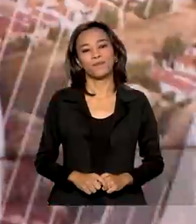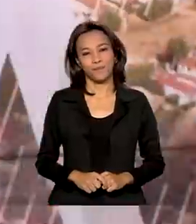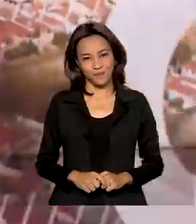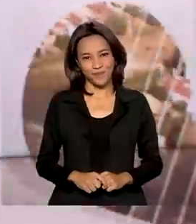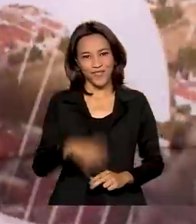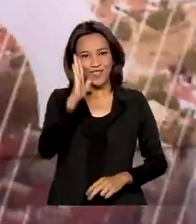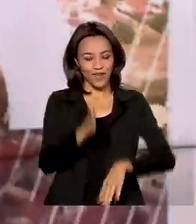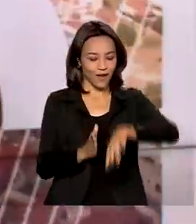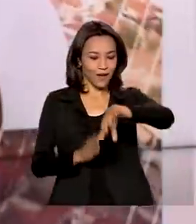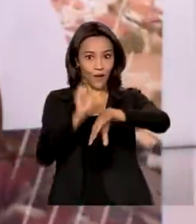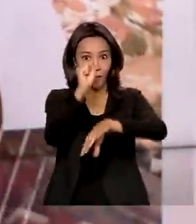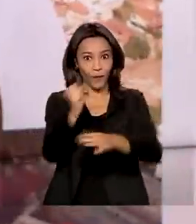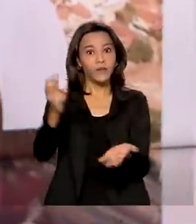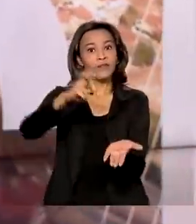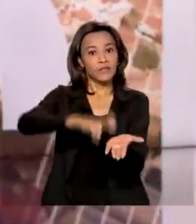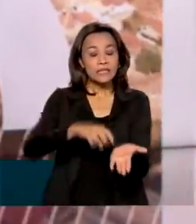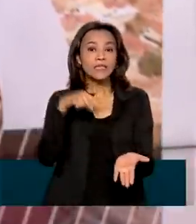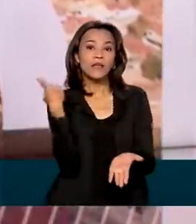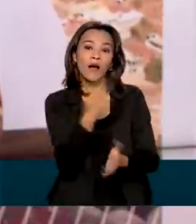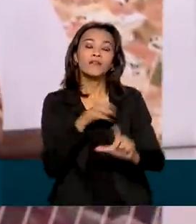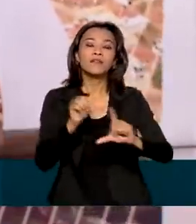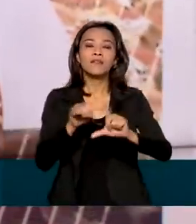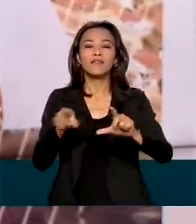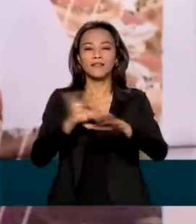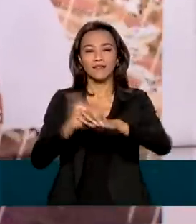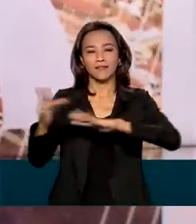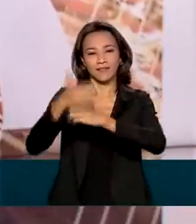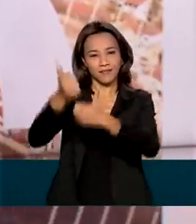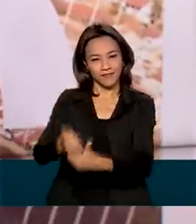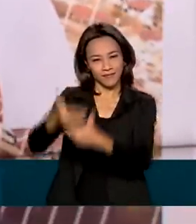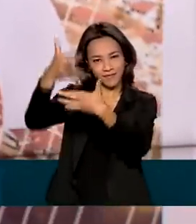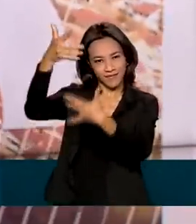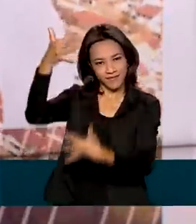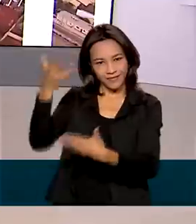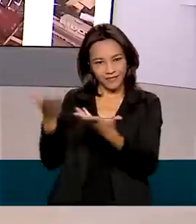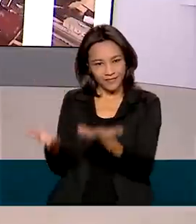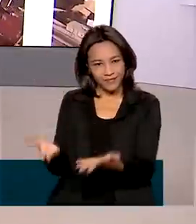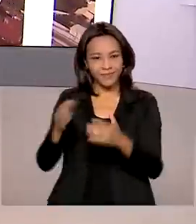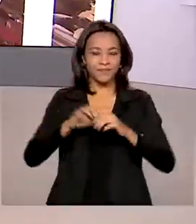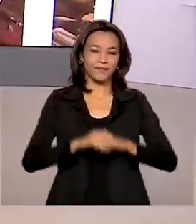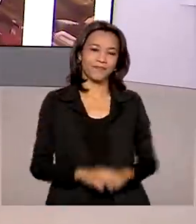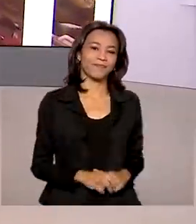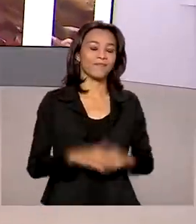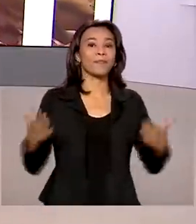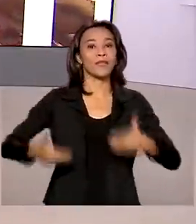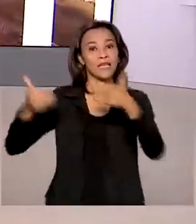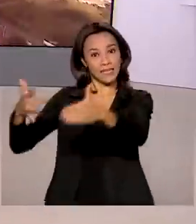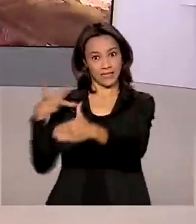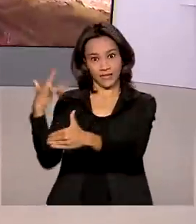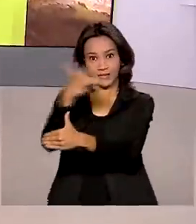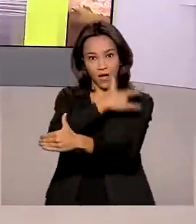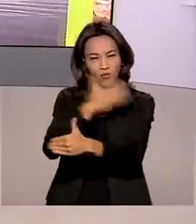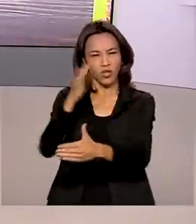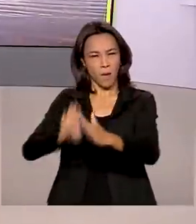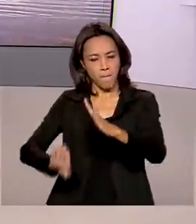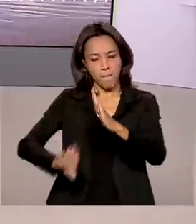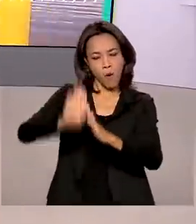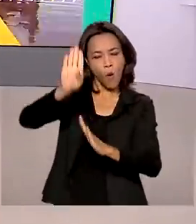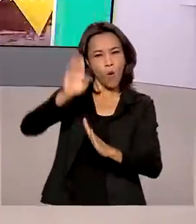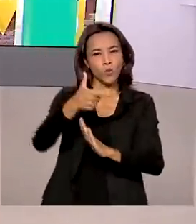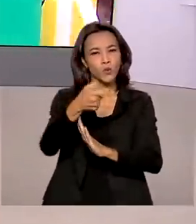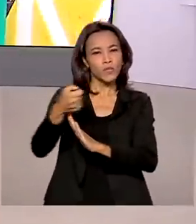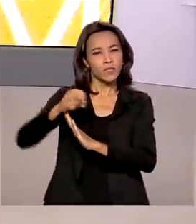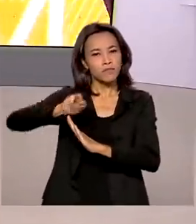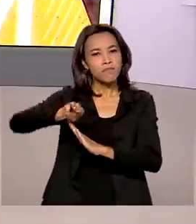Oito horas agora, estamos ao vivo também pelas redes sociais. O Ministério da Saúde ultrapassou 200 milhões